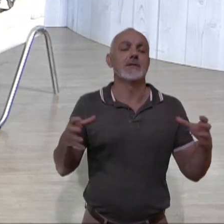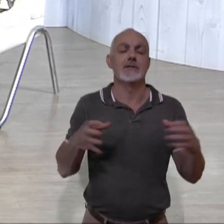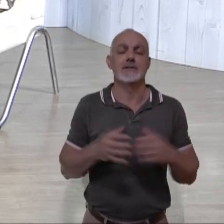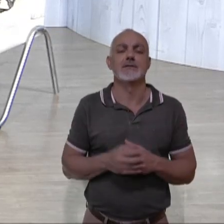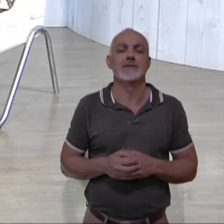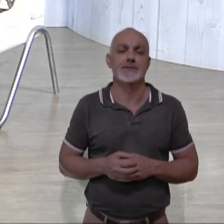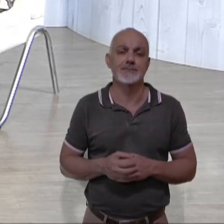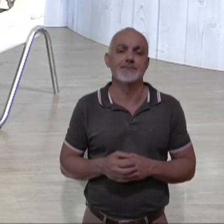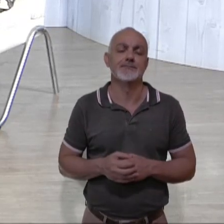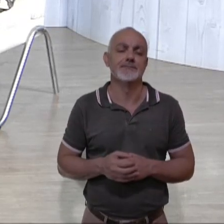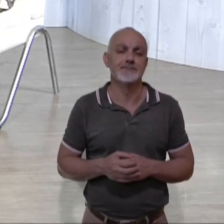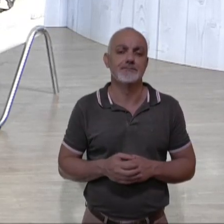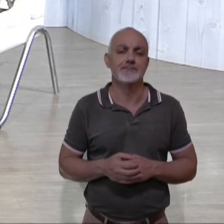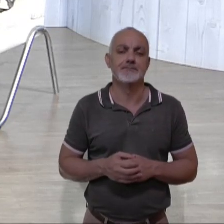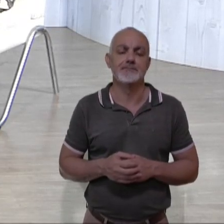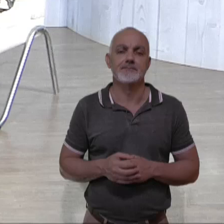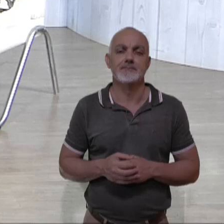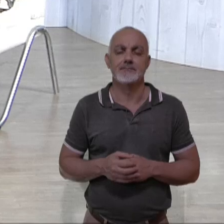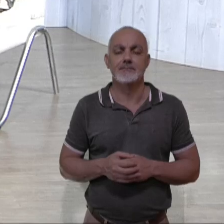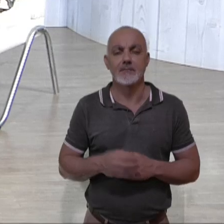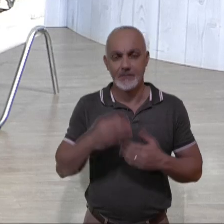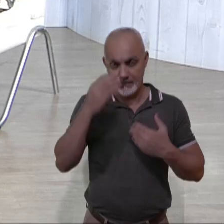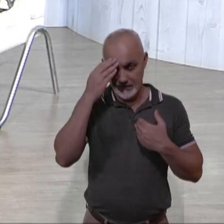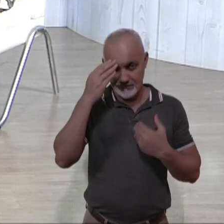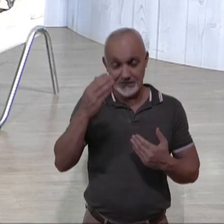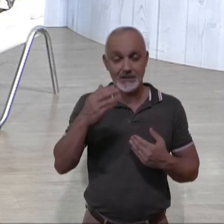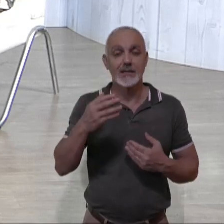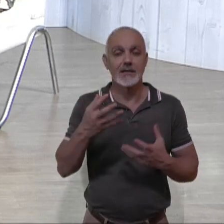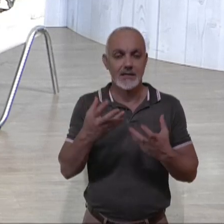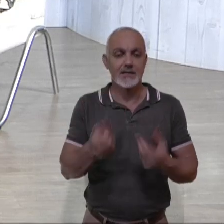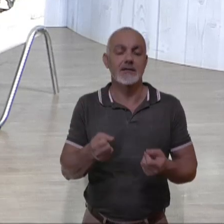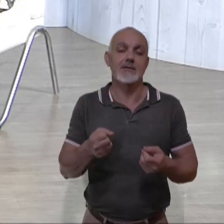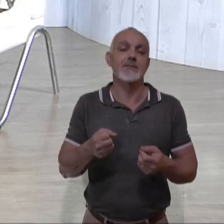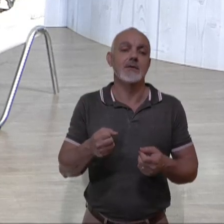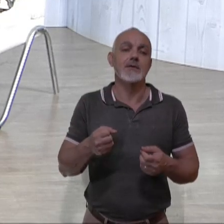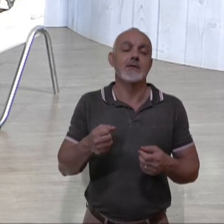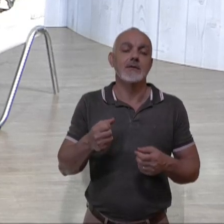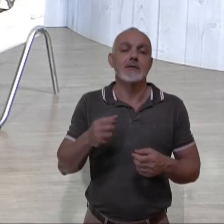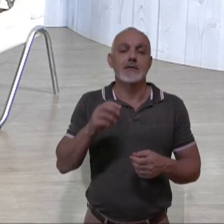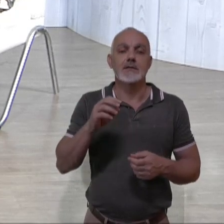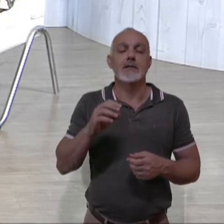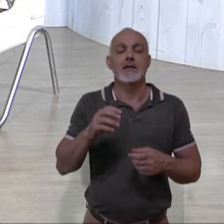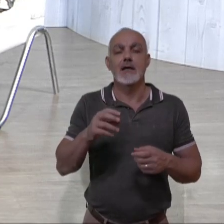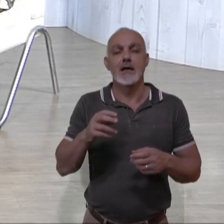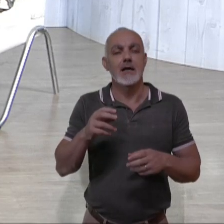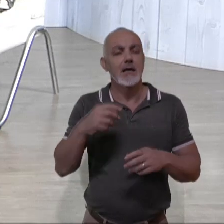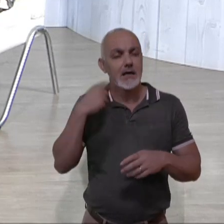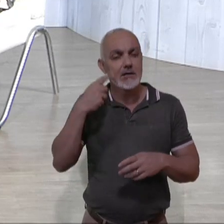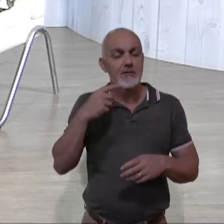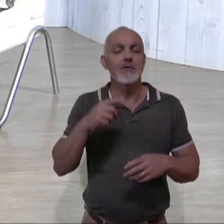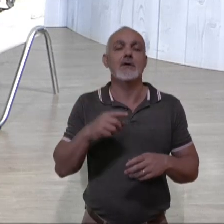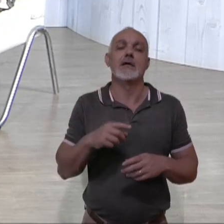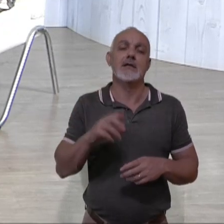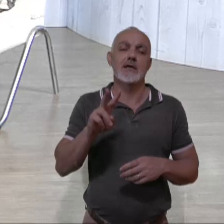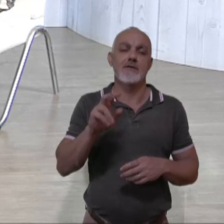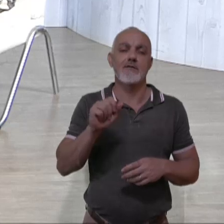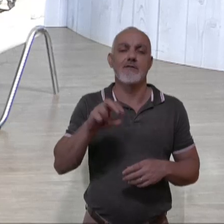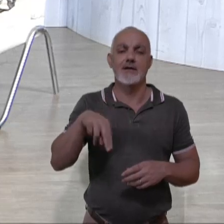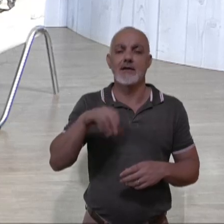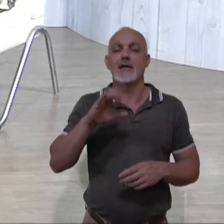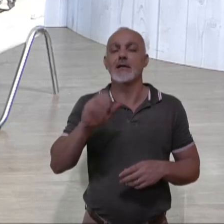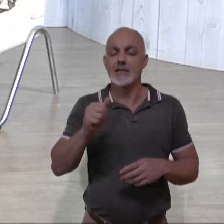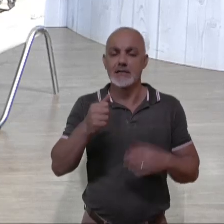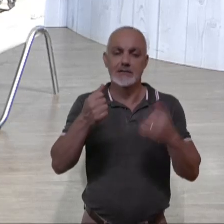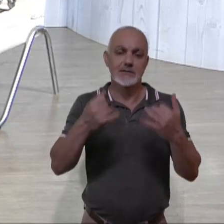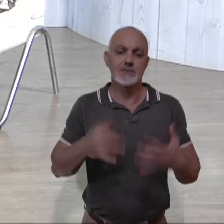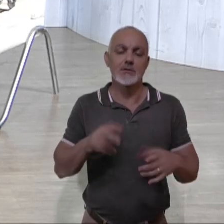É, que é um assunto que é bem amplo, né, Vânia? Muito obrigado. E a gente recebeu aqui no Informativo TVU a advogada executiva, Vânia Rodovalho, que